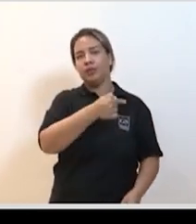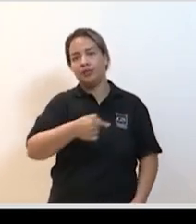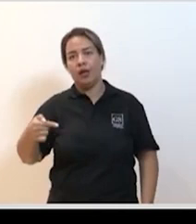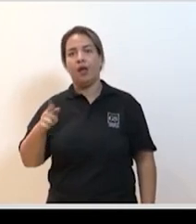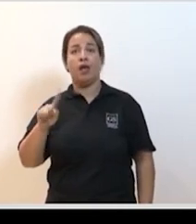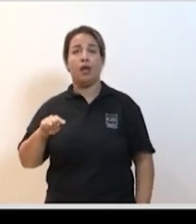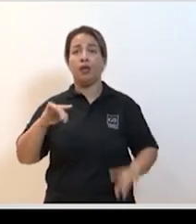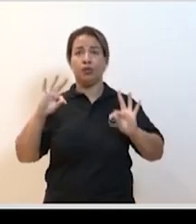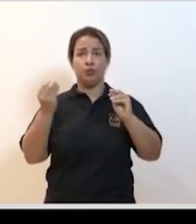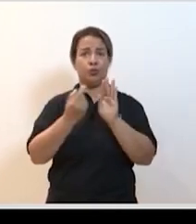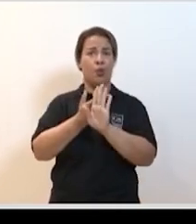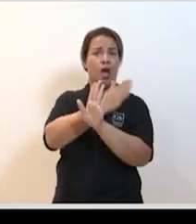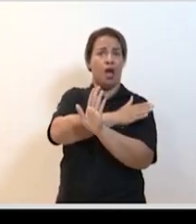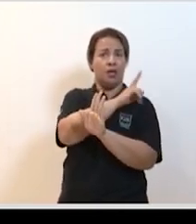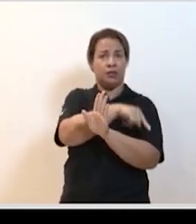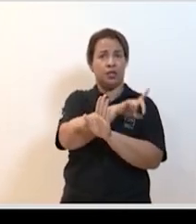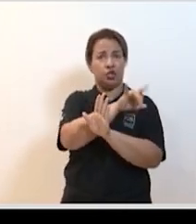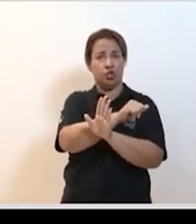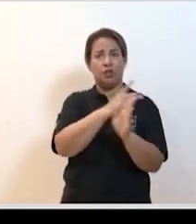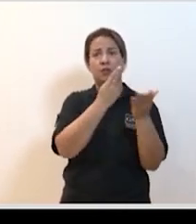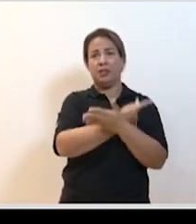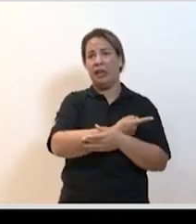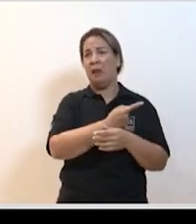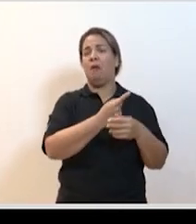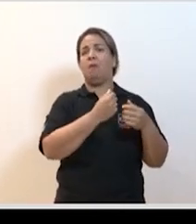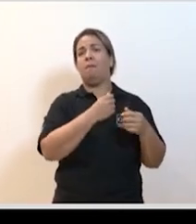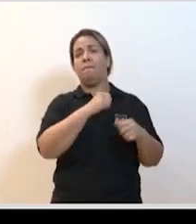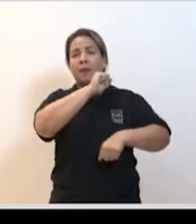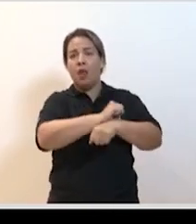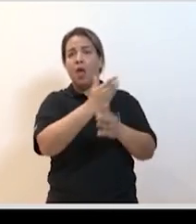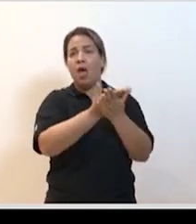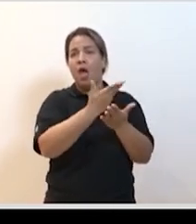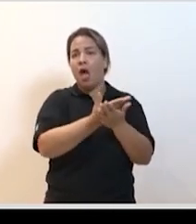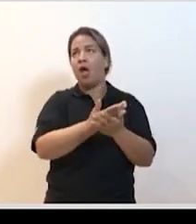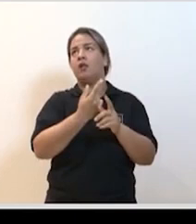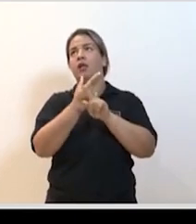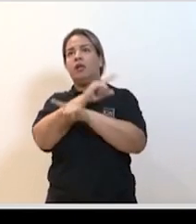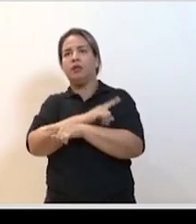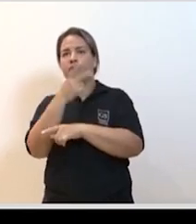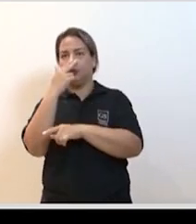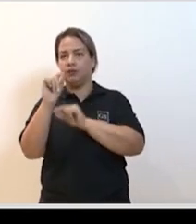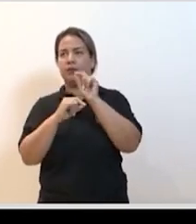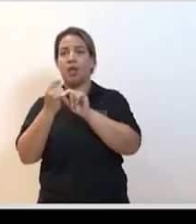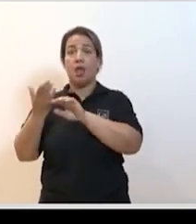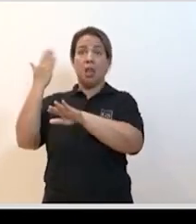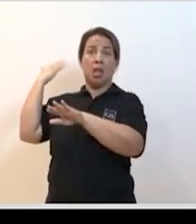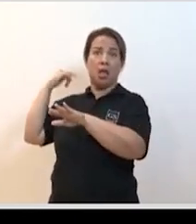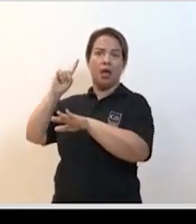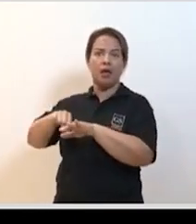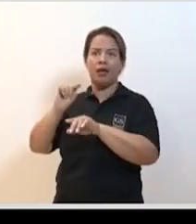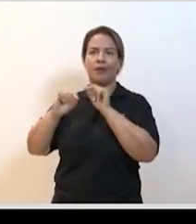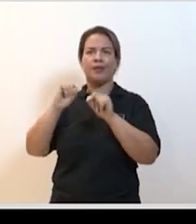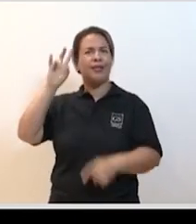começa a achar que tudo que veio antes desse dia suspensão de aulas fechamento de espaço é considerado quase que pré-história hoje em dia porque parece difícil